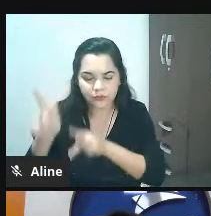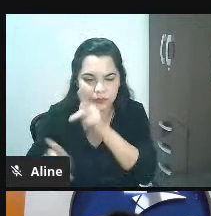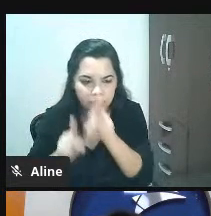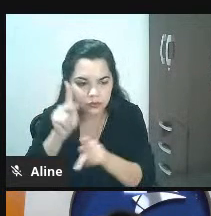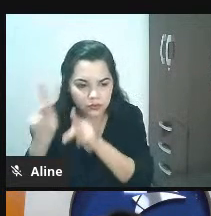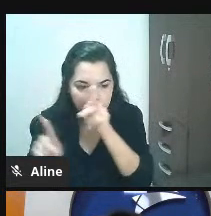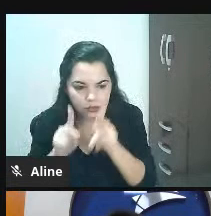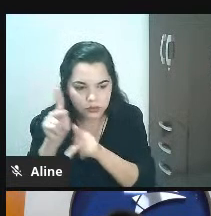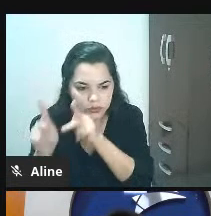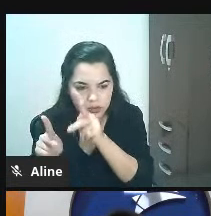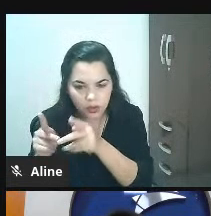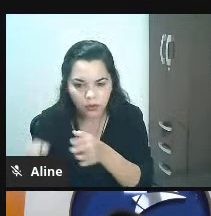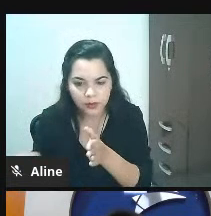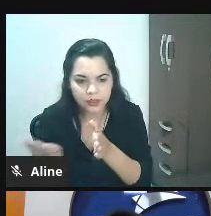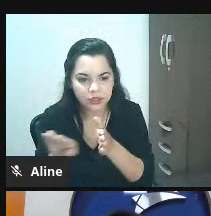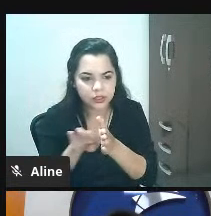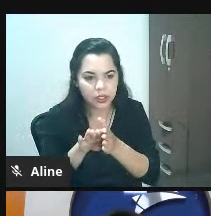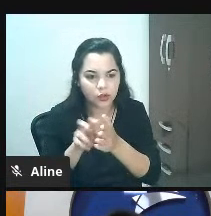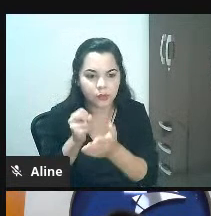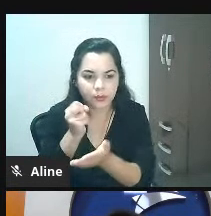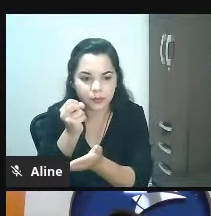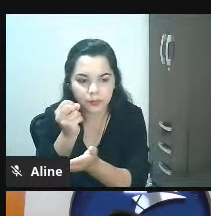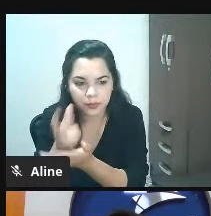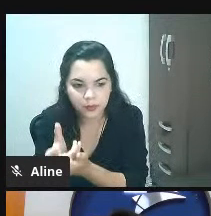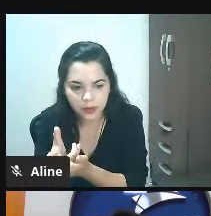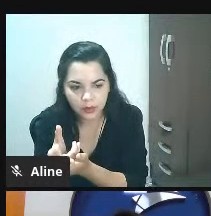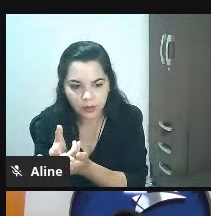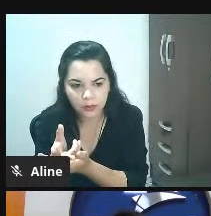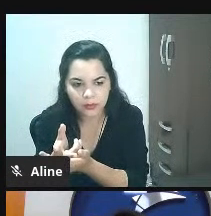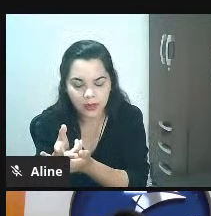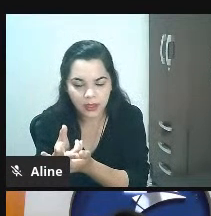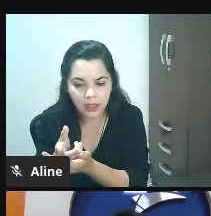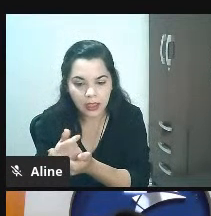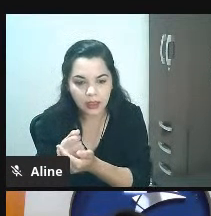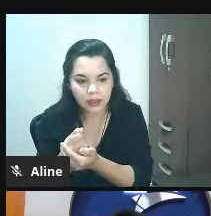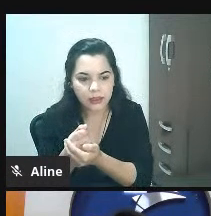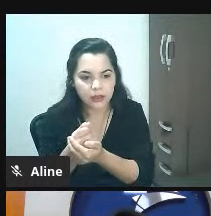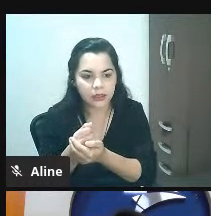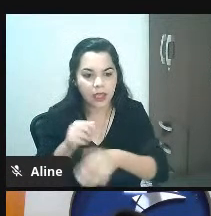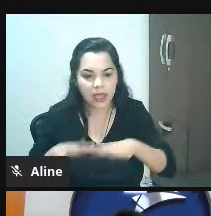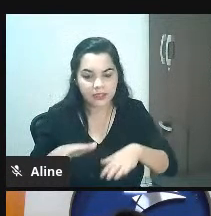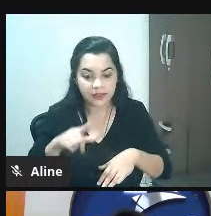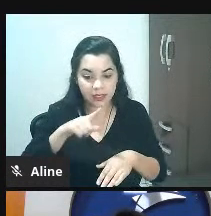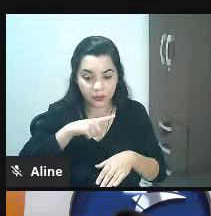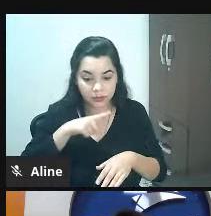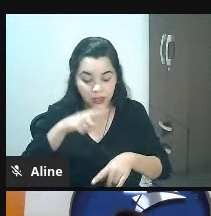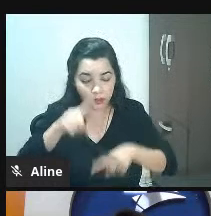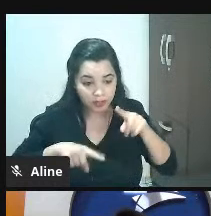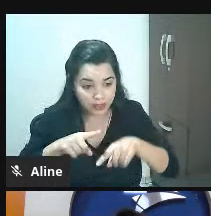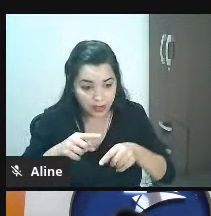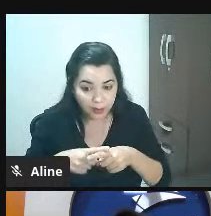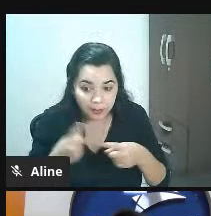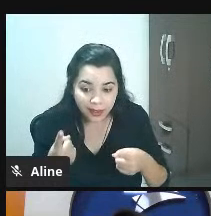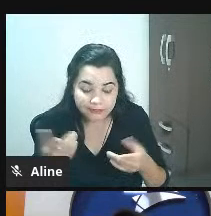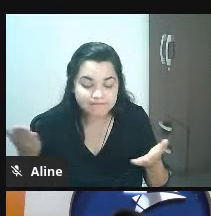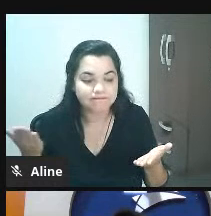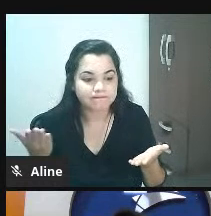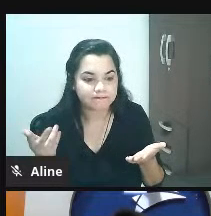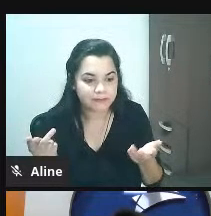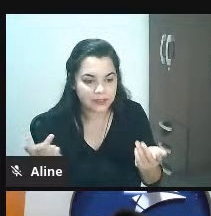e chegar lá e falar poxa sabe aquele negócio do tem mas acabou sabe tipo assim eu não quero isso isso é frustrante para o cliente então